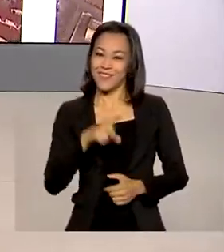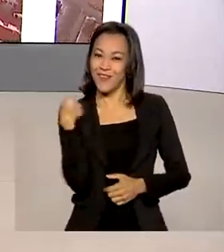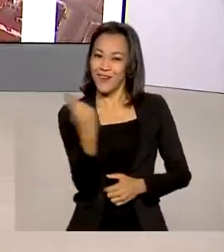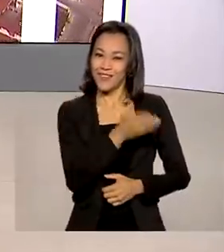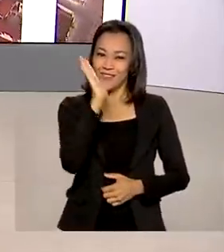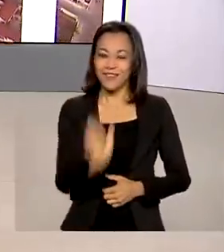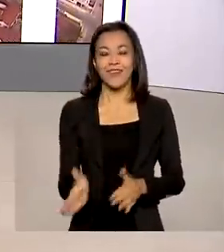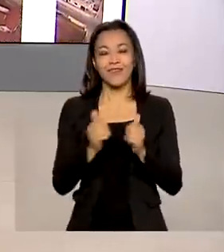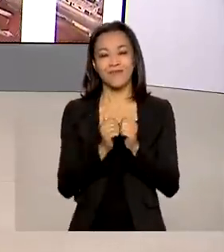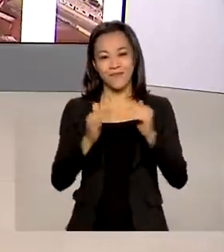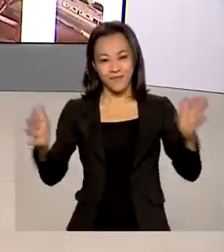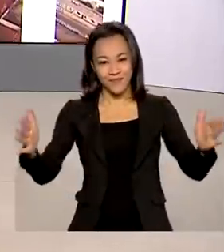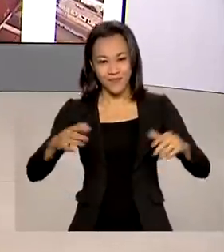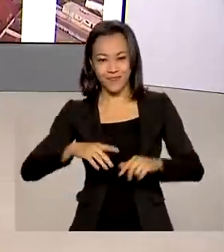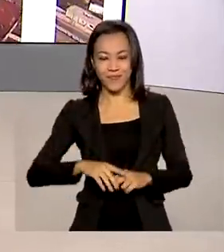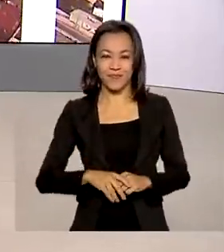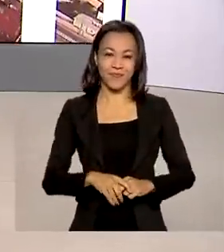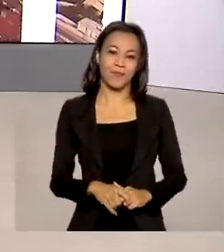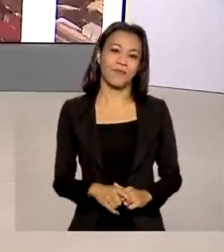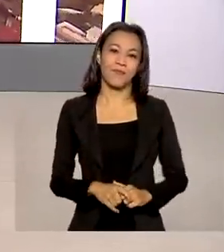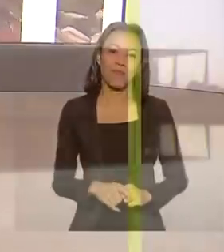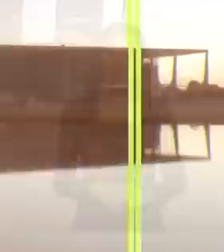O Brasil em Dia já está no ar!